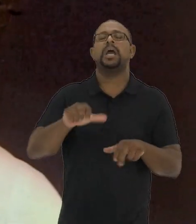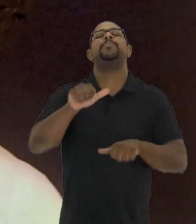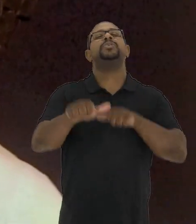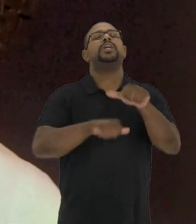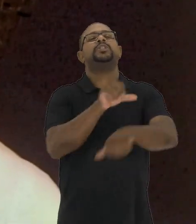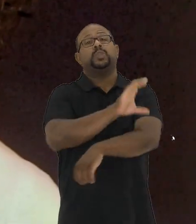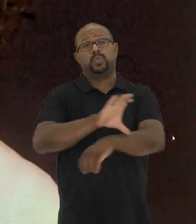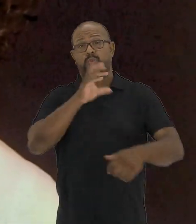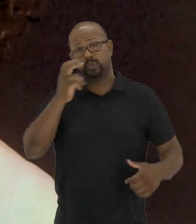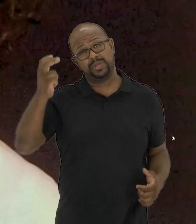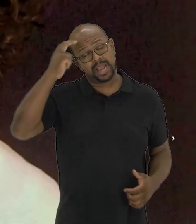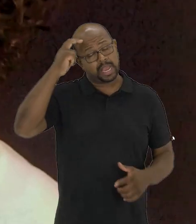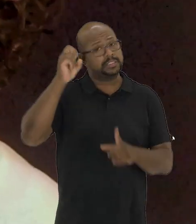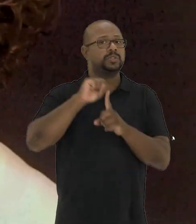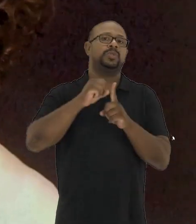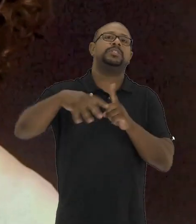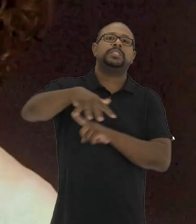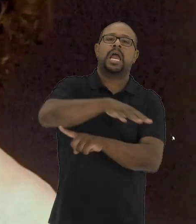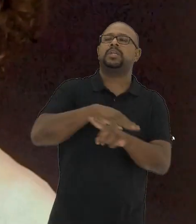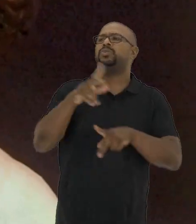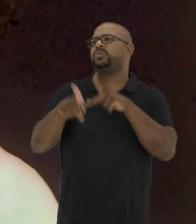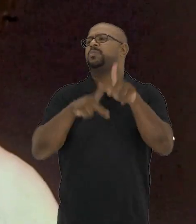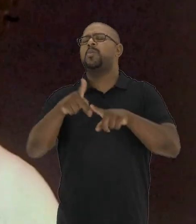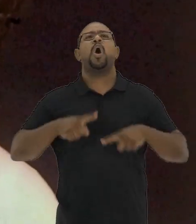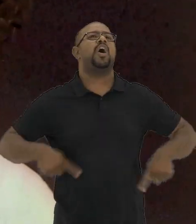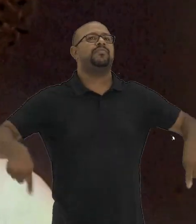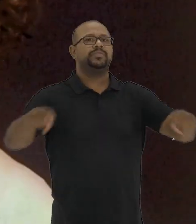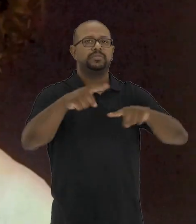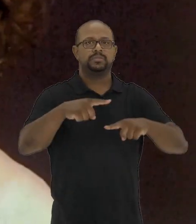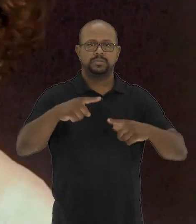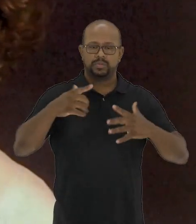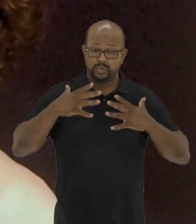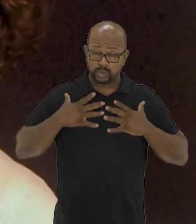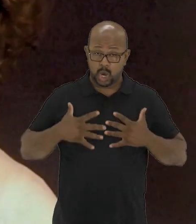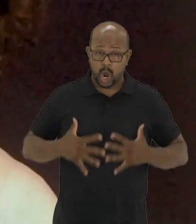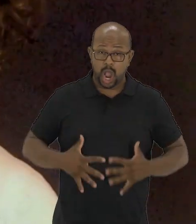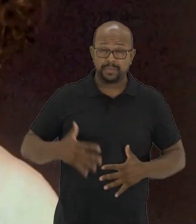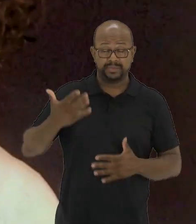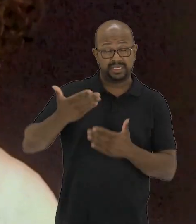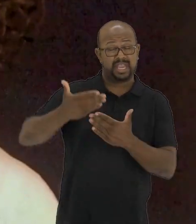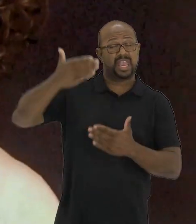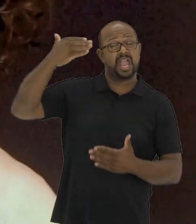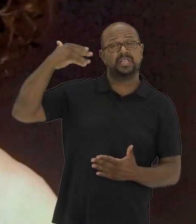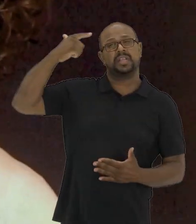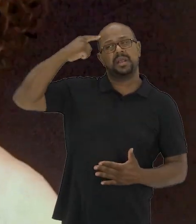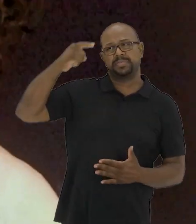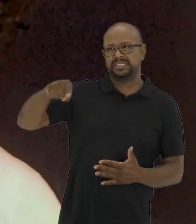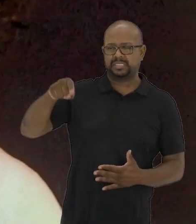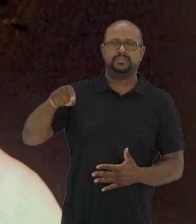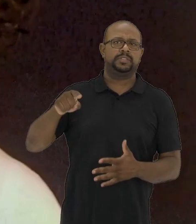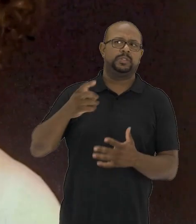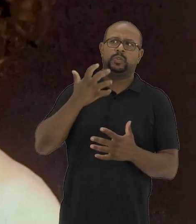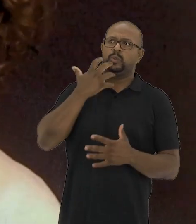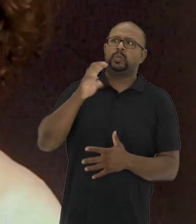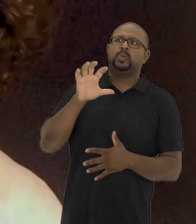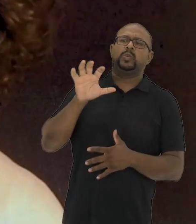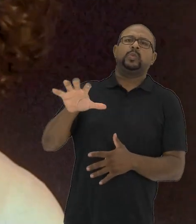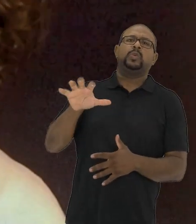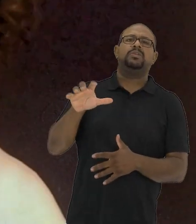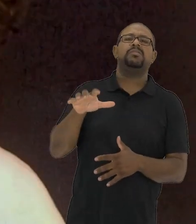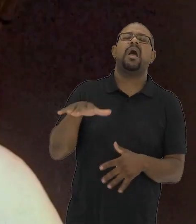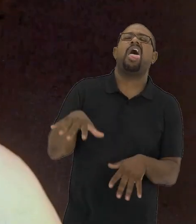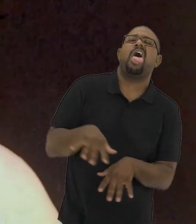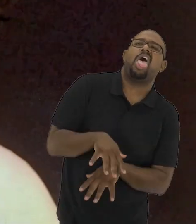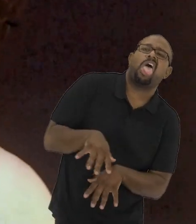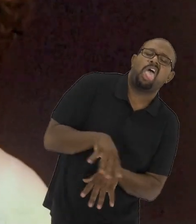transfiguram através das mudanças culturais e sociais de povos. Os corpos que antes eram considerados